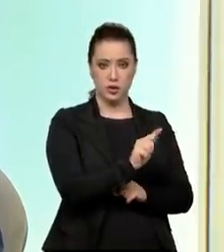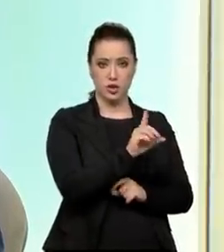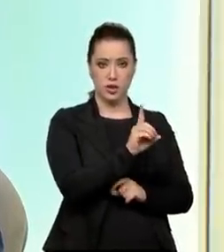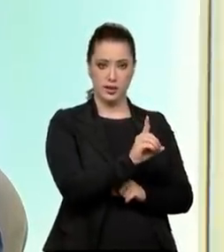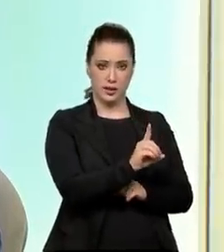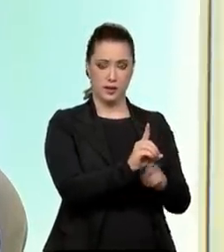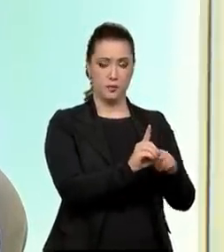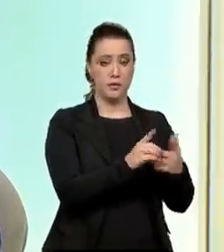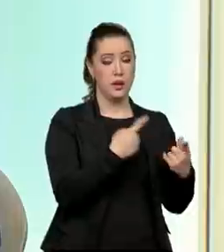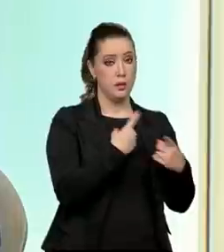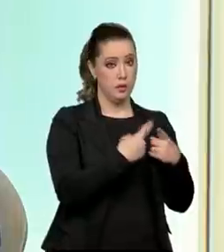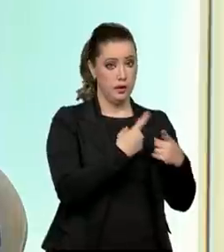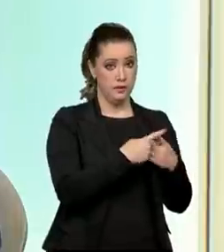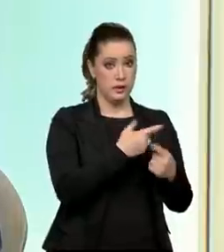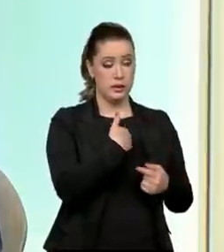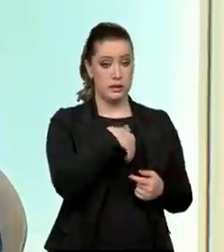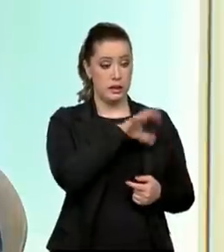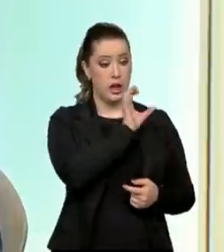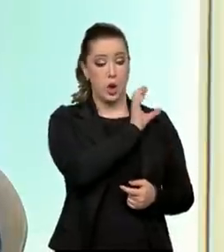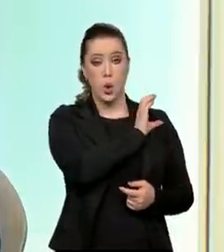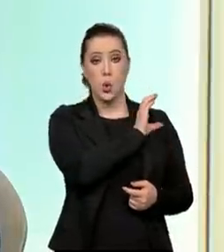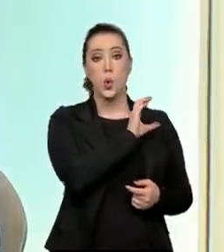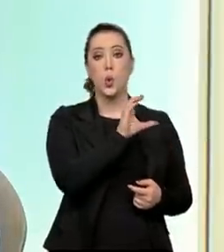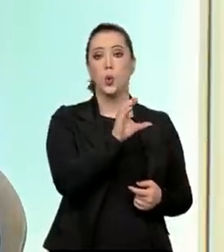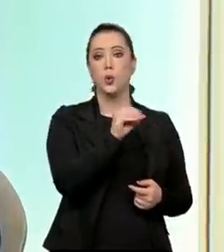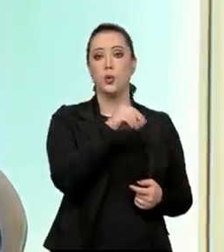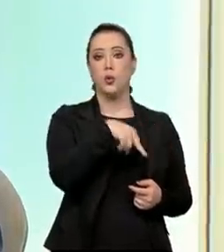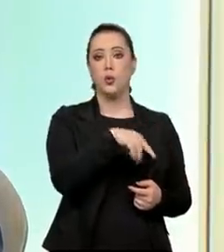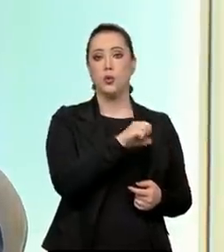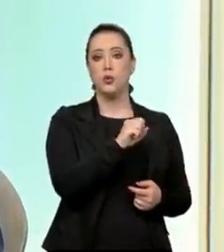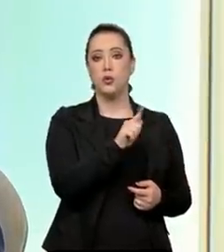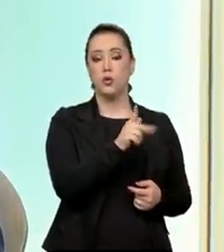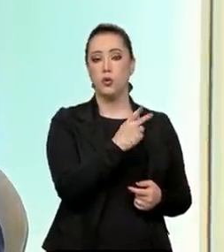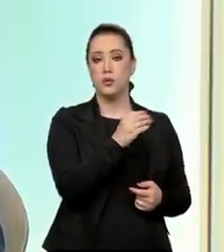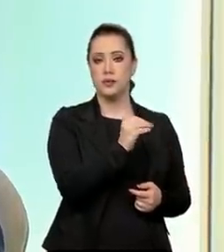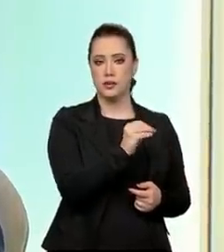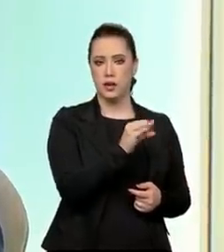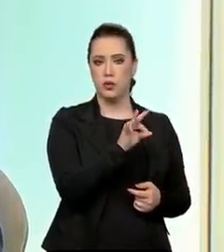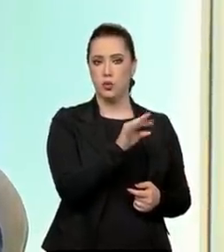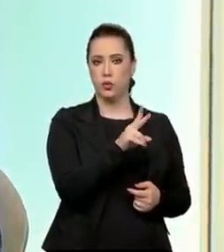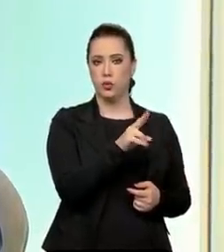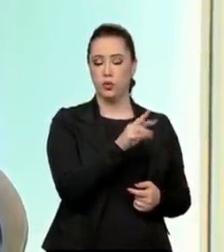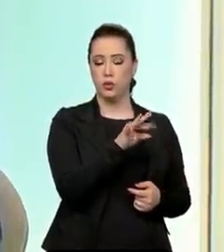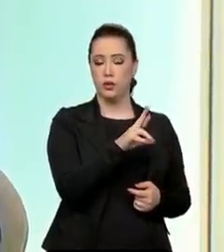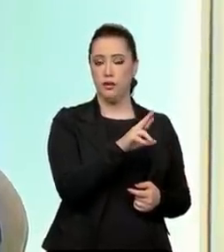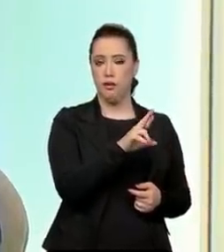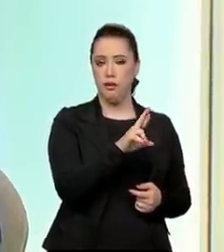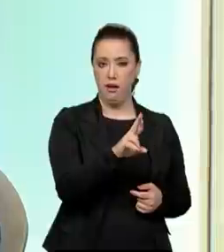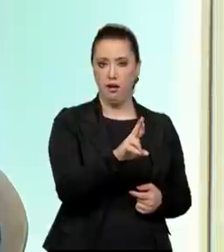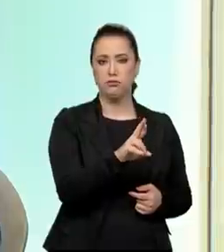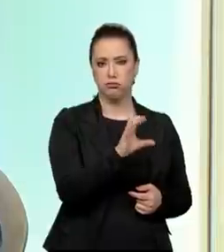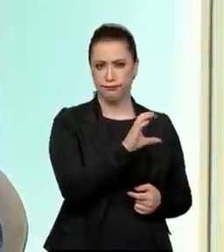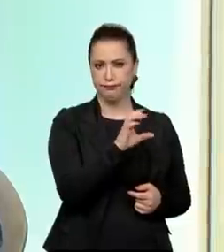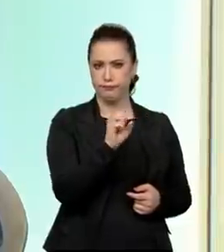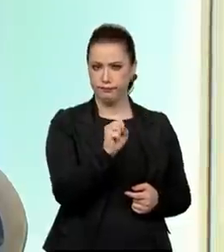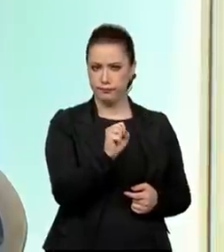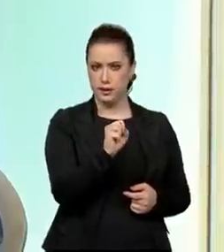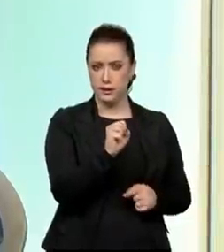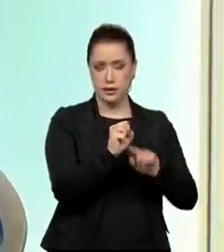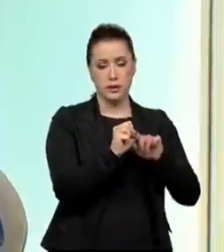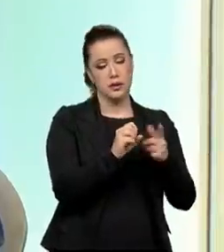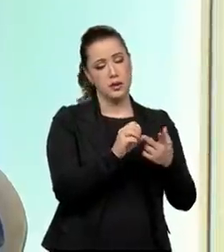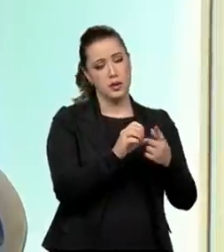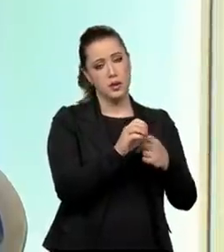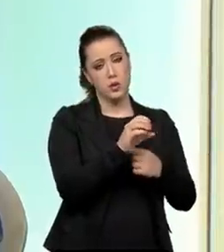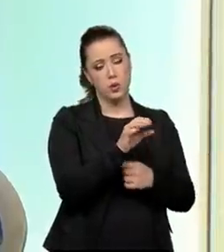tutelares eleitos pela comunidade por sufragio, né? Pelo voto, com reconhecida, ou